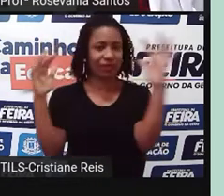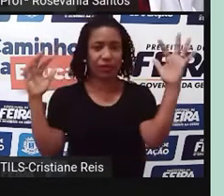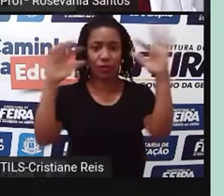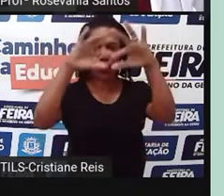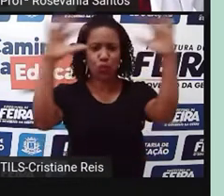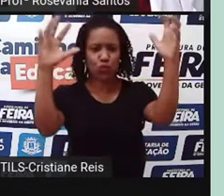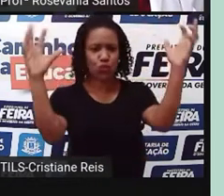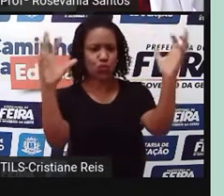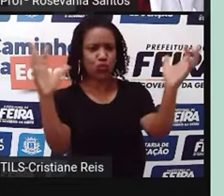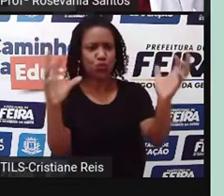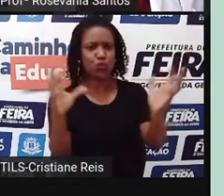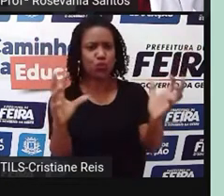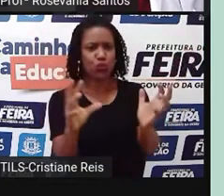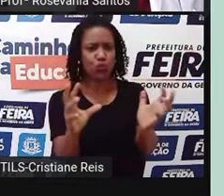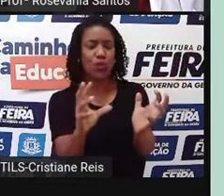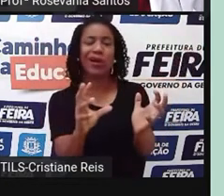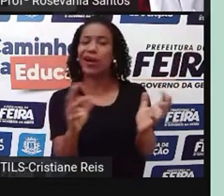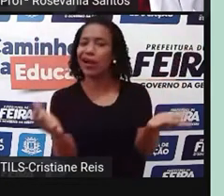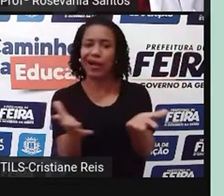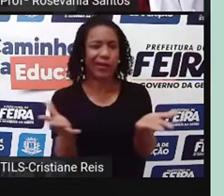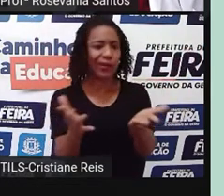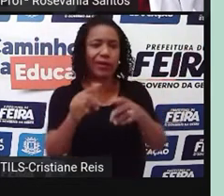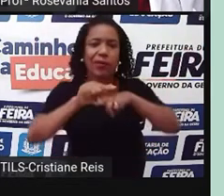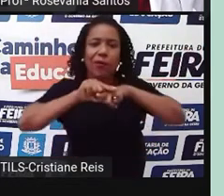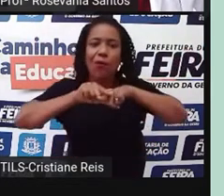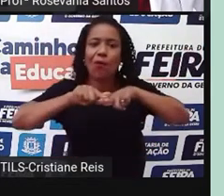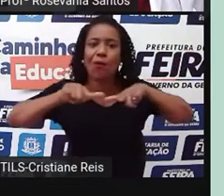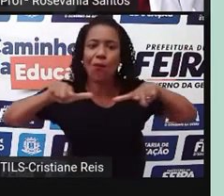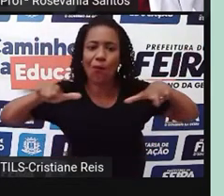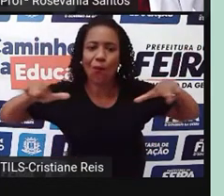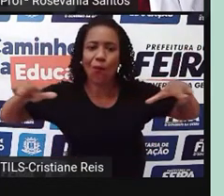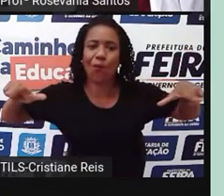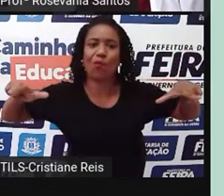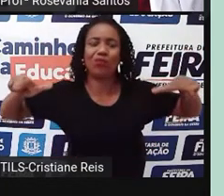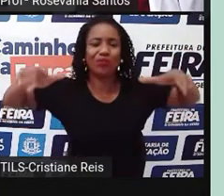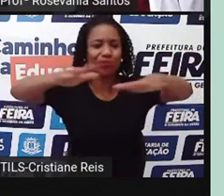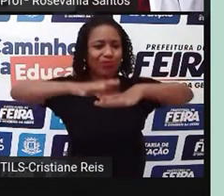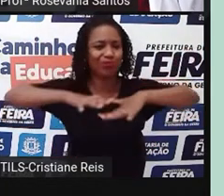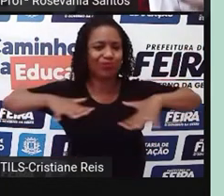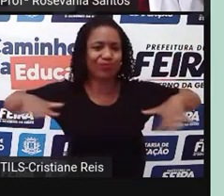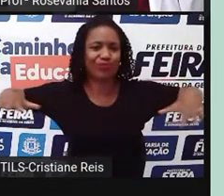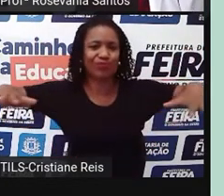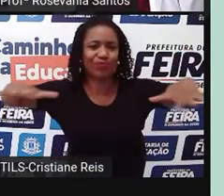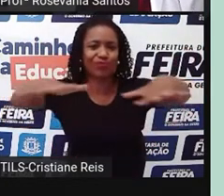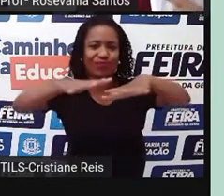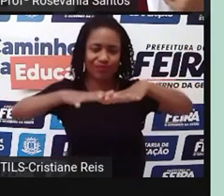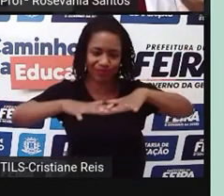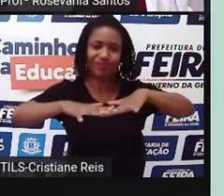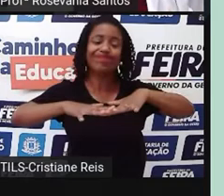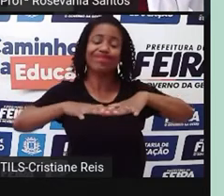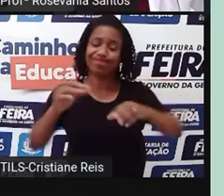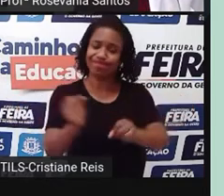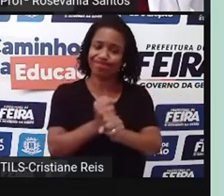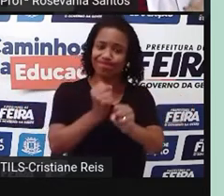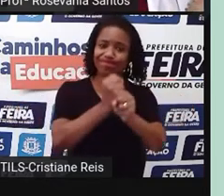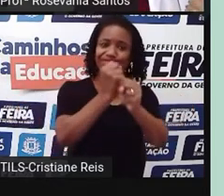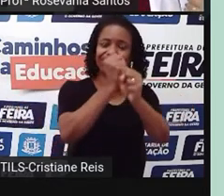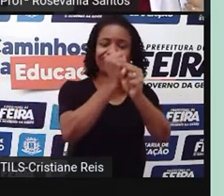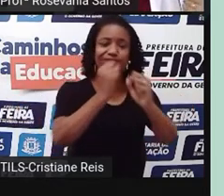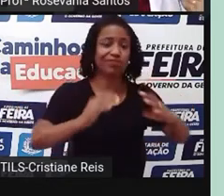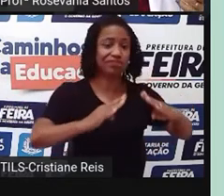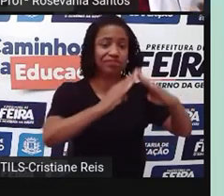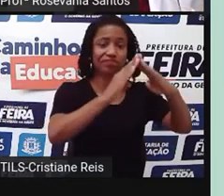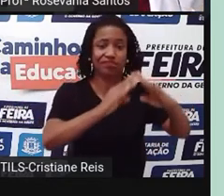relacionando isso agora a áreas completamente já, né? Com processo de urbanização, com processo